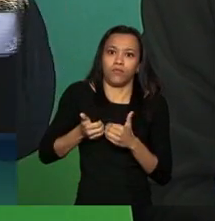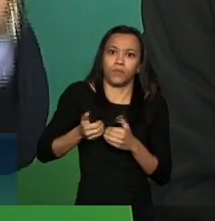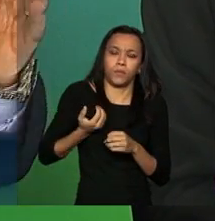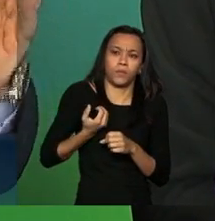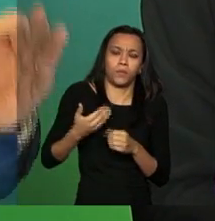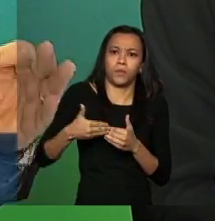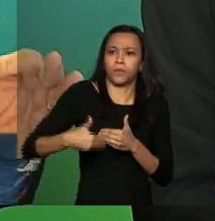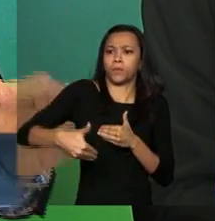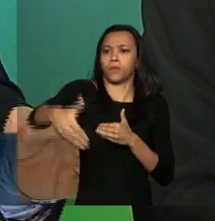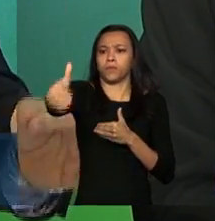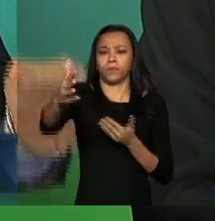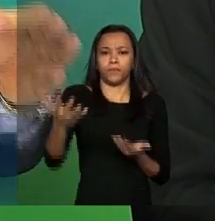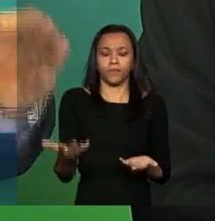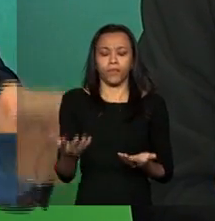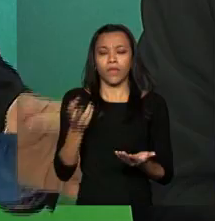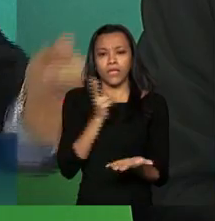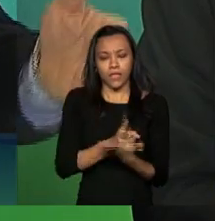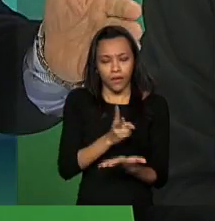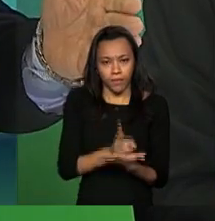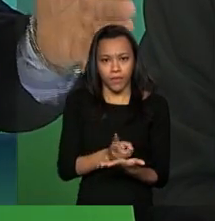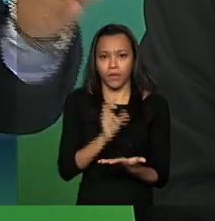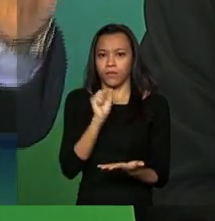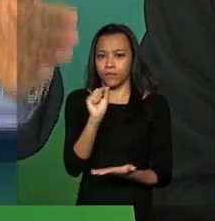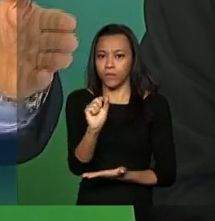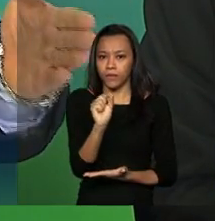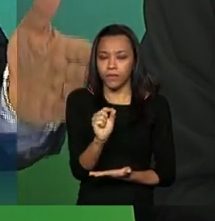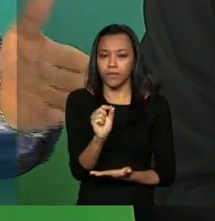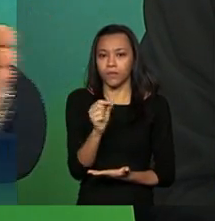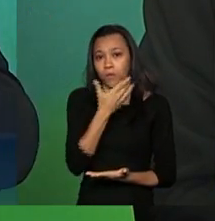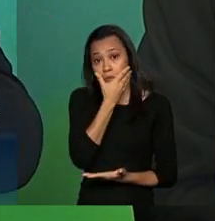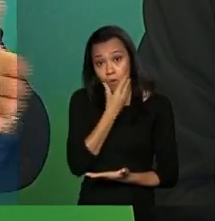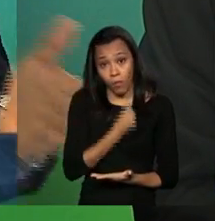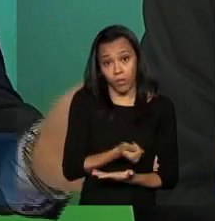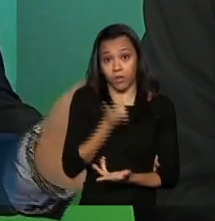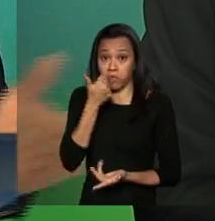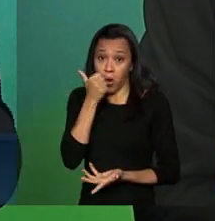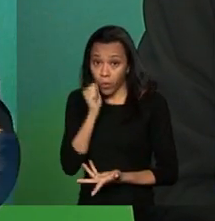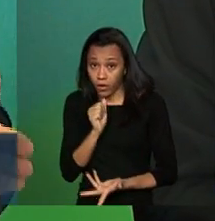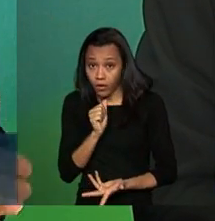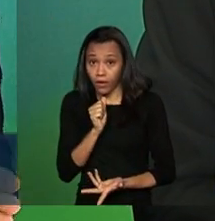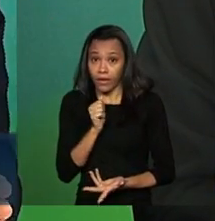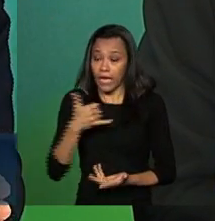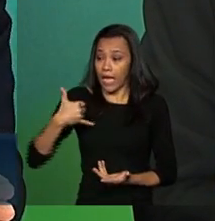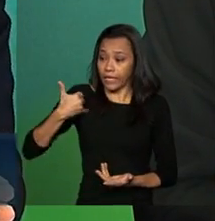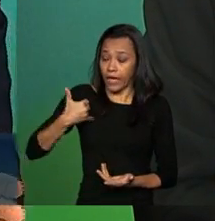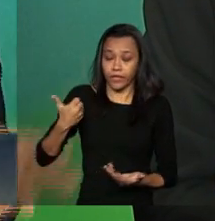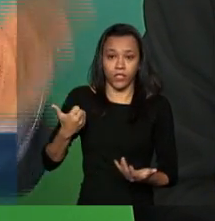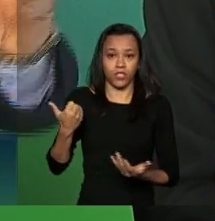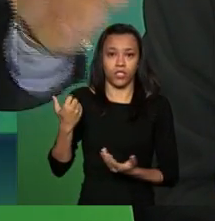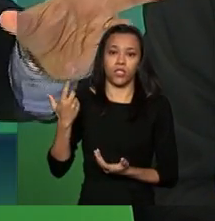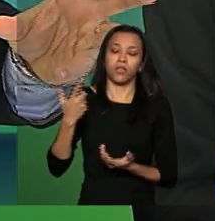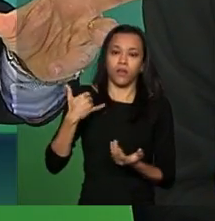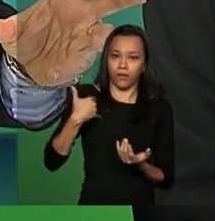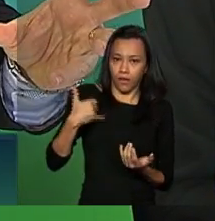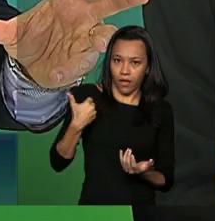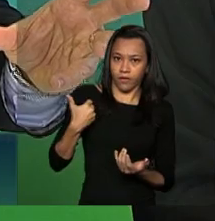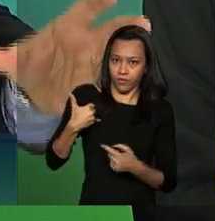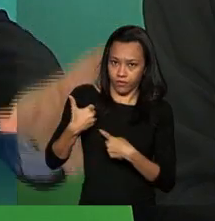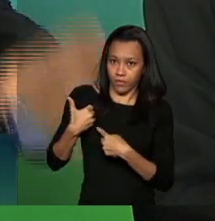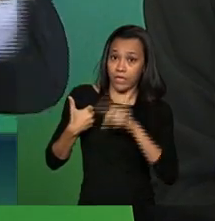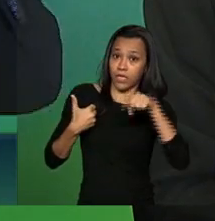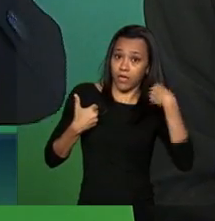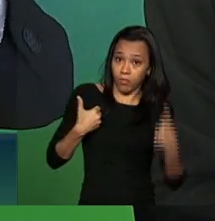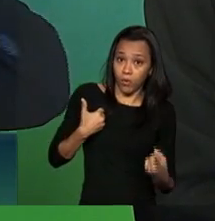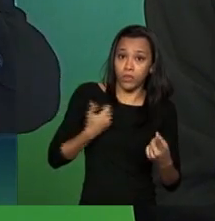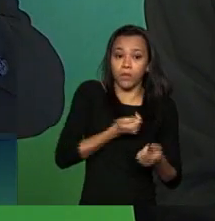Em todas as vezes em que o homem e a mulher somarem a idade mais tempo de contribuição e atingirem determinado número